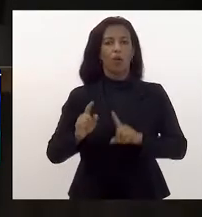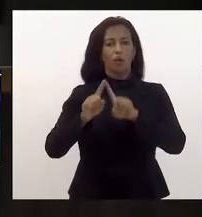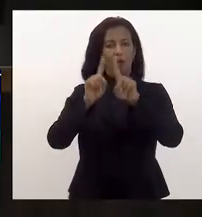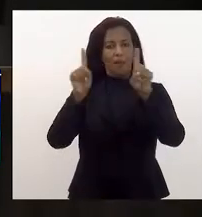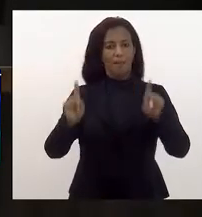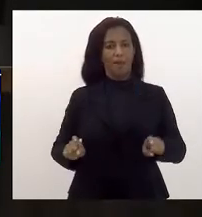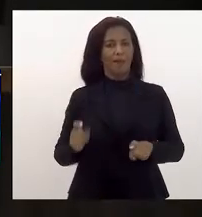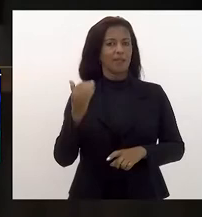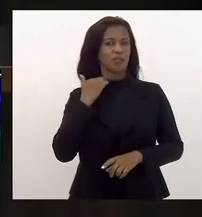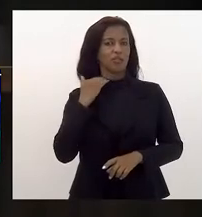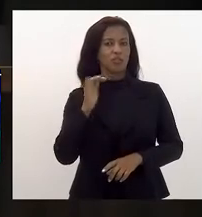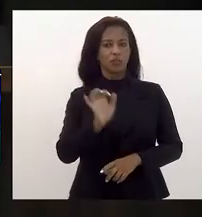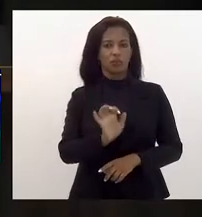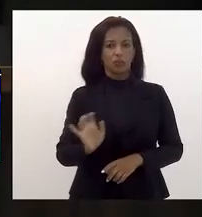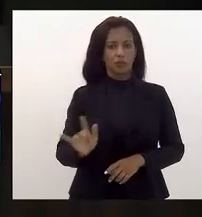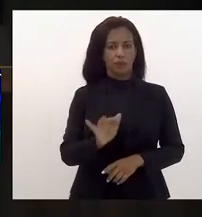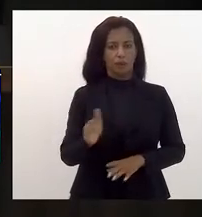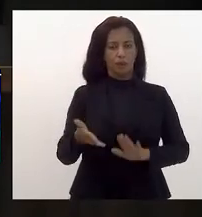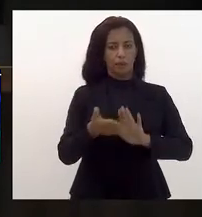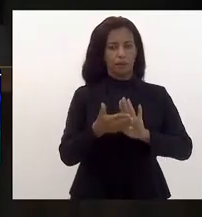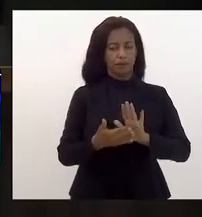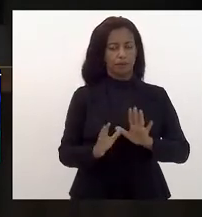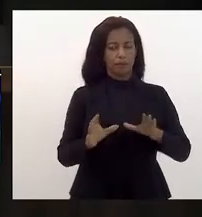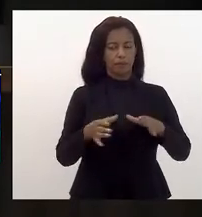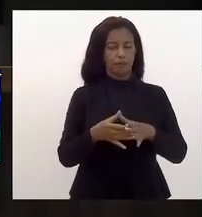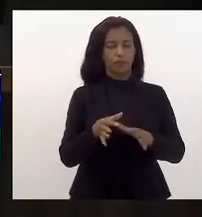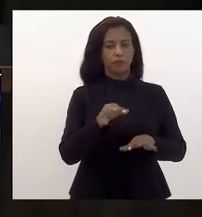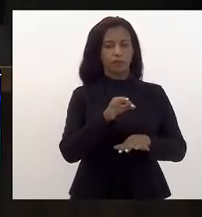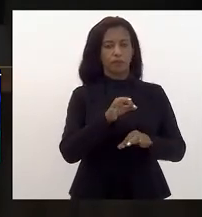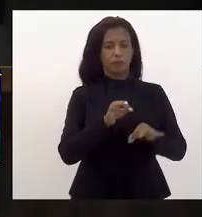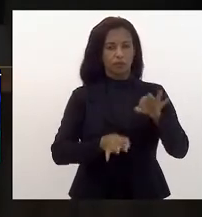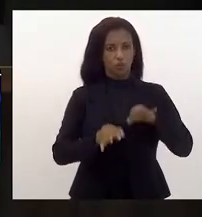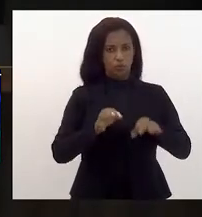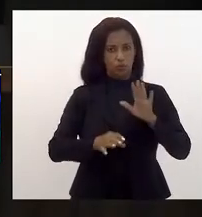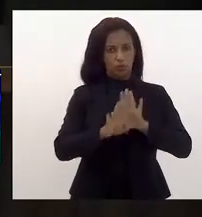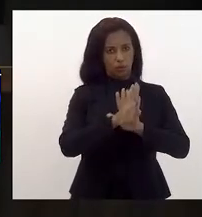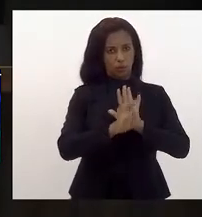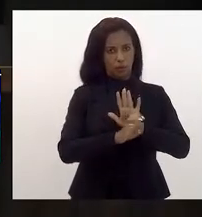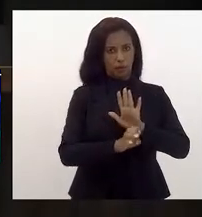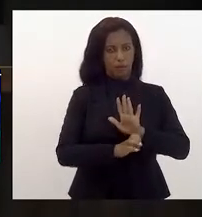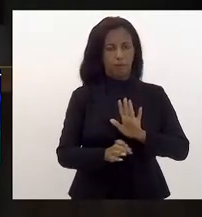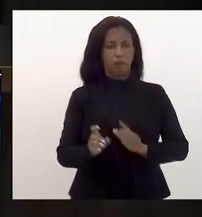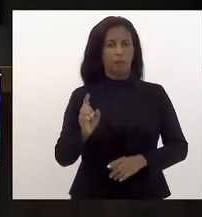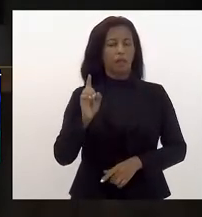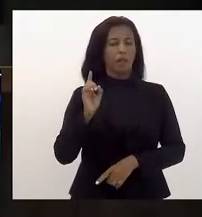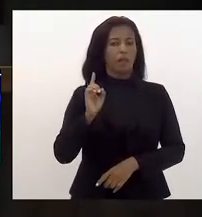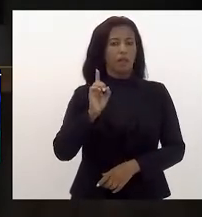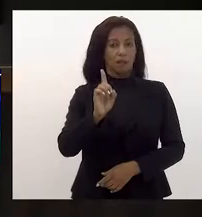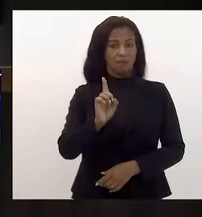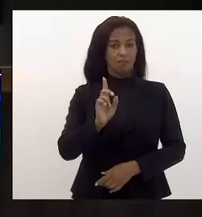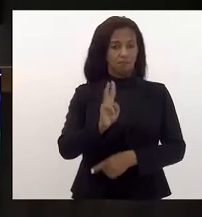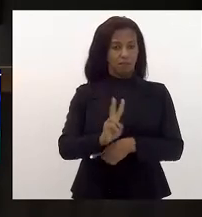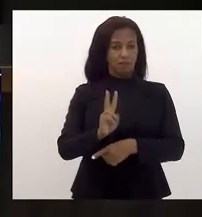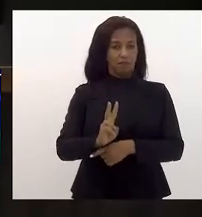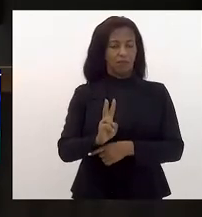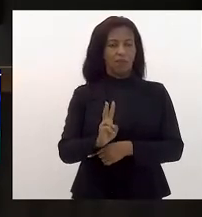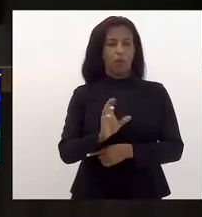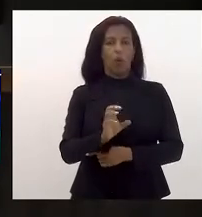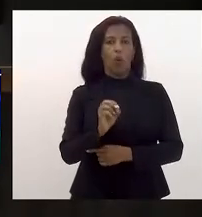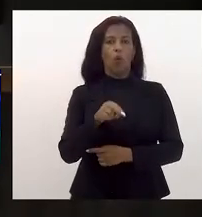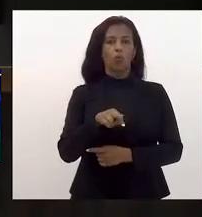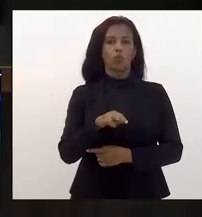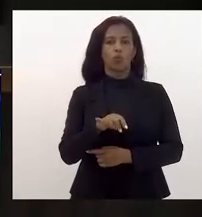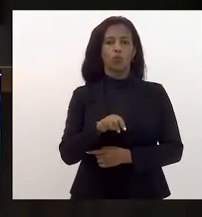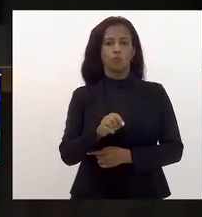do Estado do Rio de Janeiro. Pareceres da Comissão de Constituição de Justiça pela condicionalidade com emendas defesa do consumidor favorável de economia,